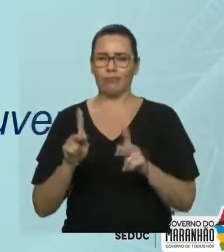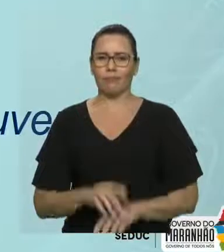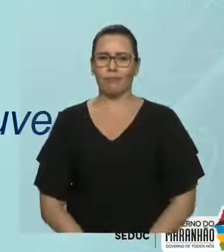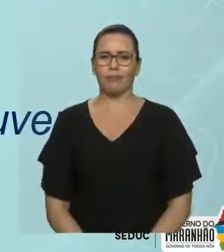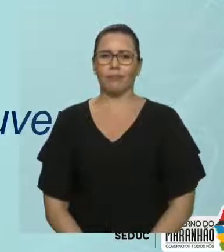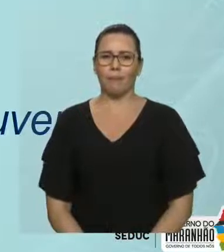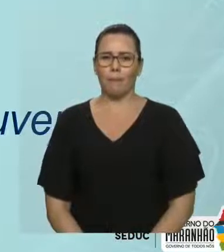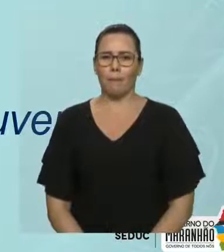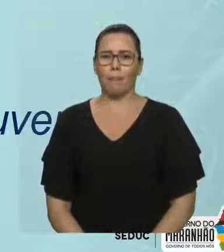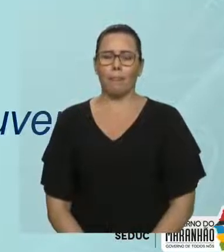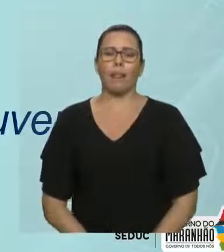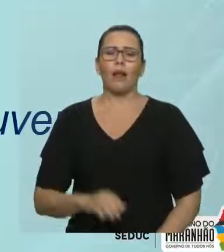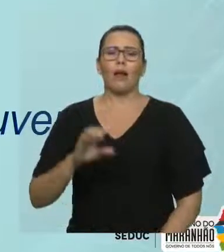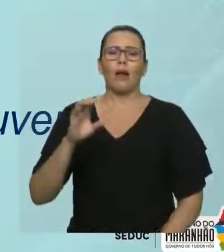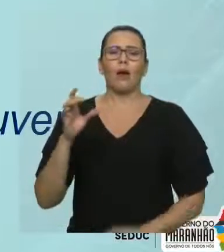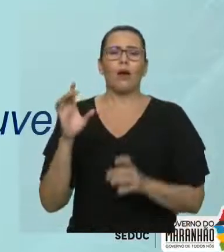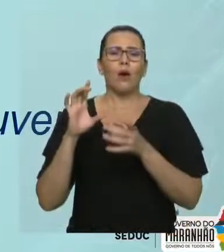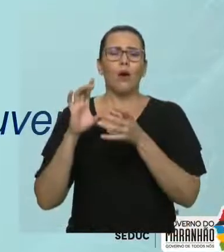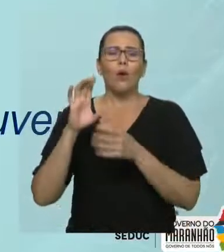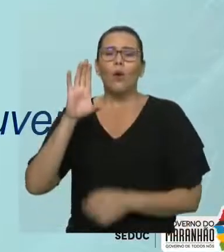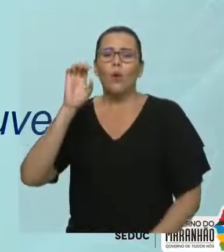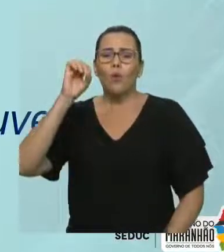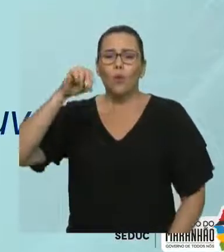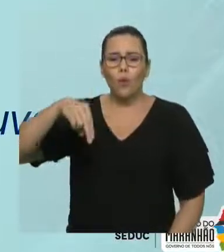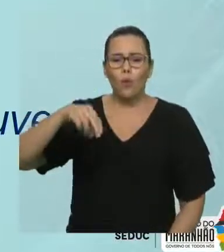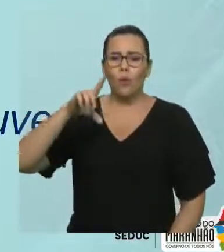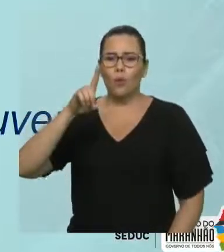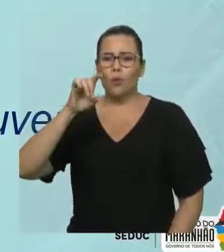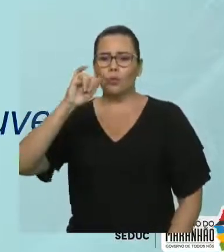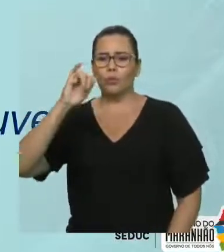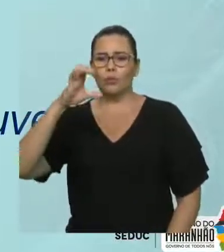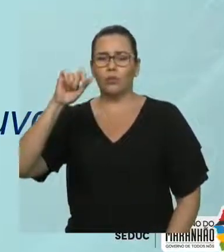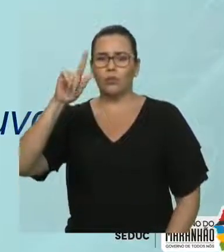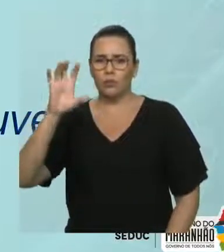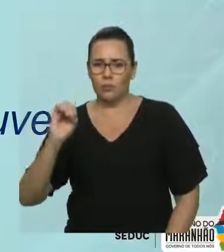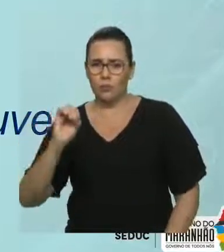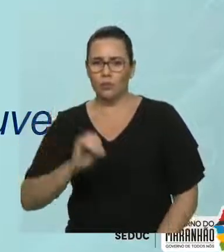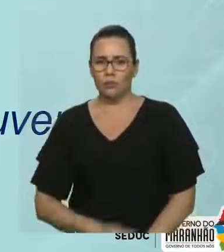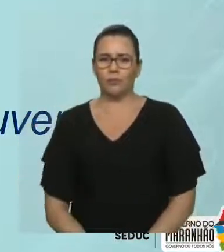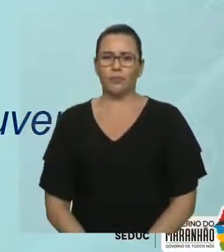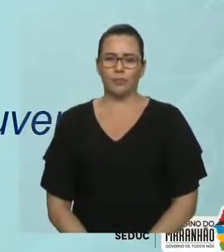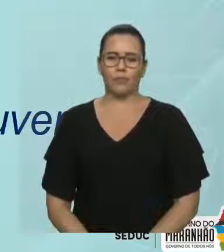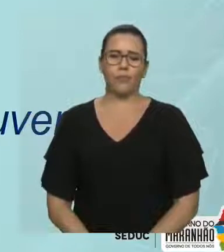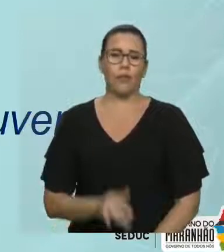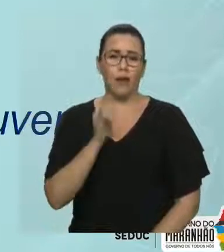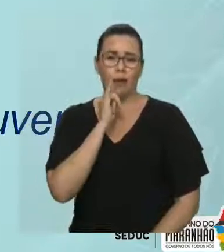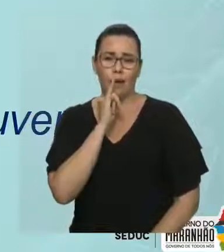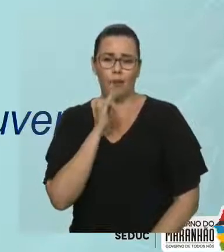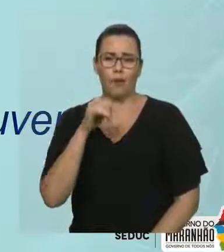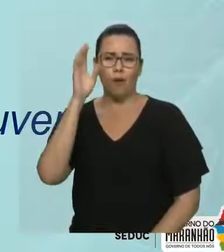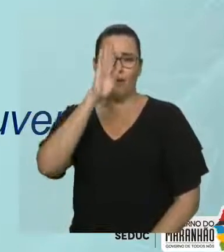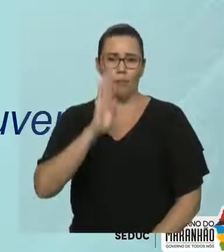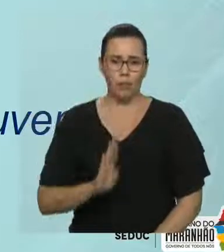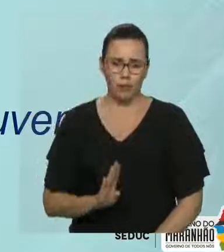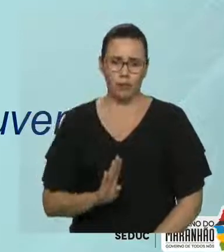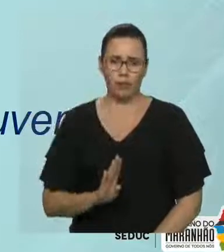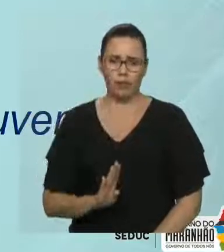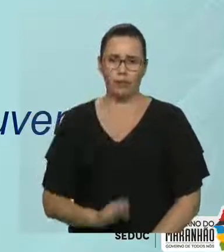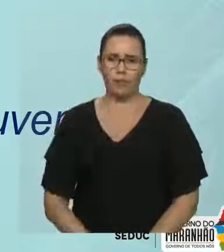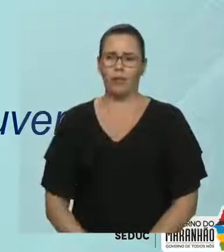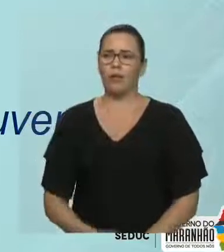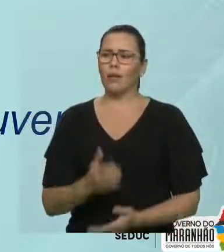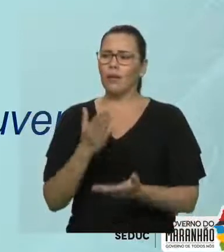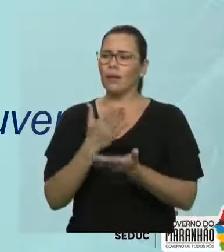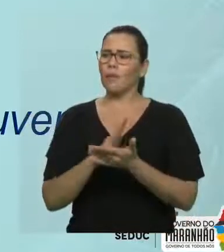só a ideia de conjunção. A ideia de condição, perdão. O Brasil sairá da crise se houver